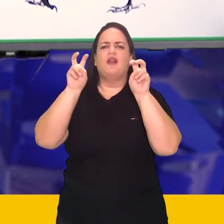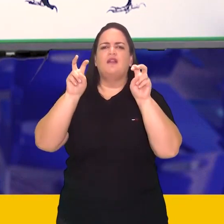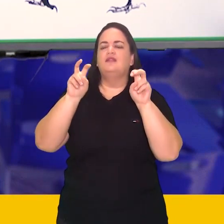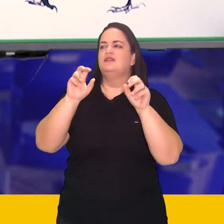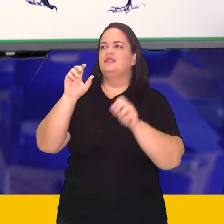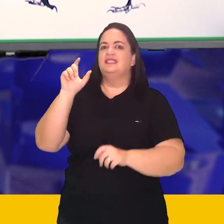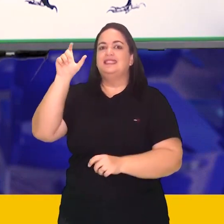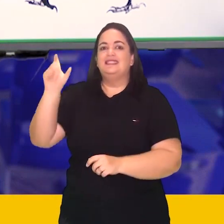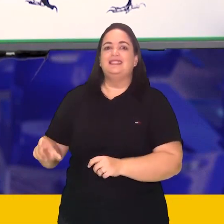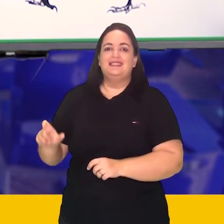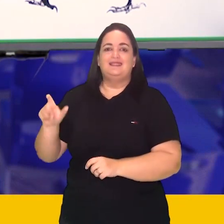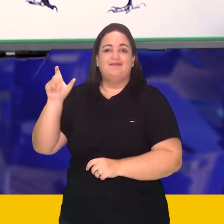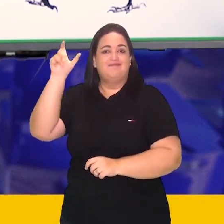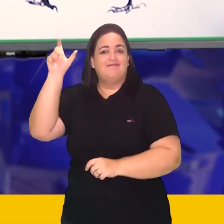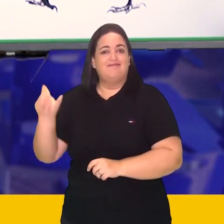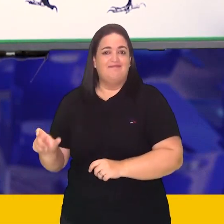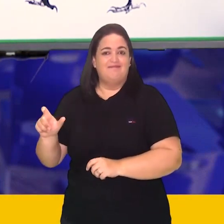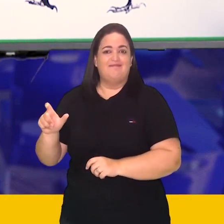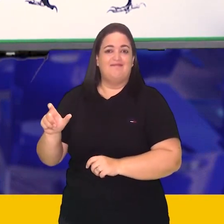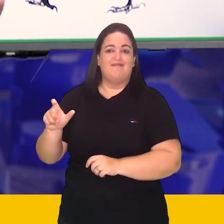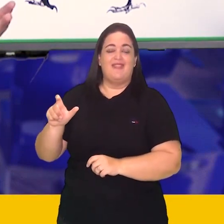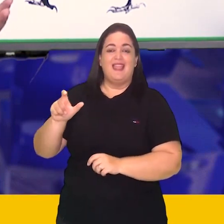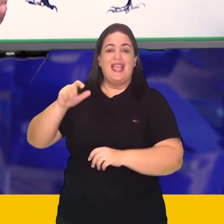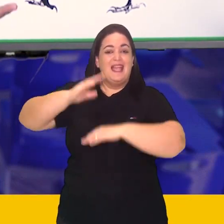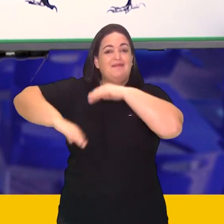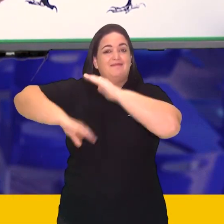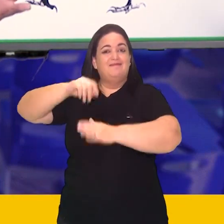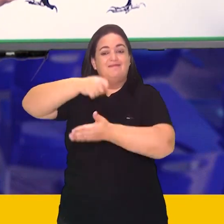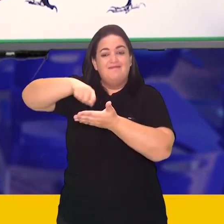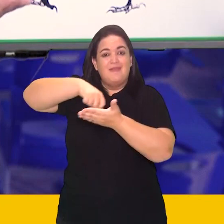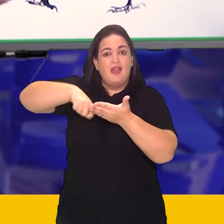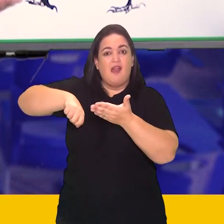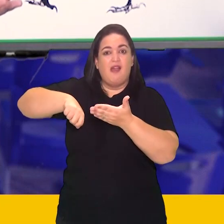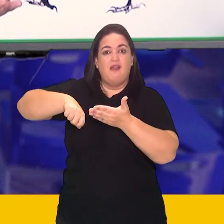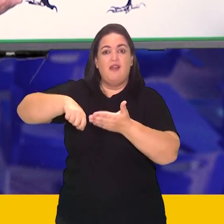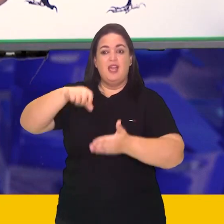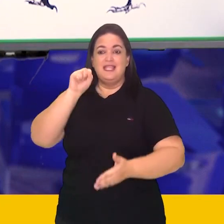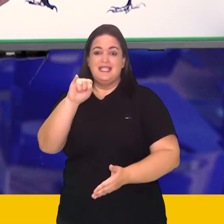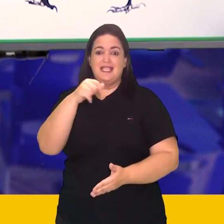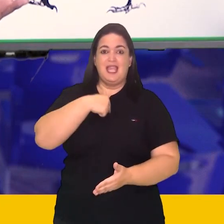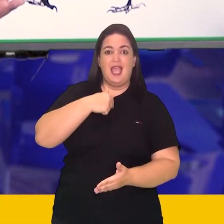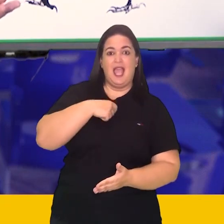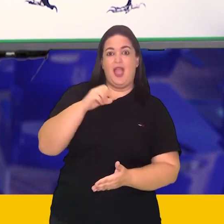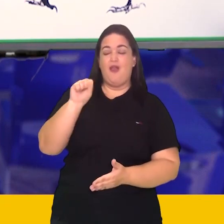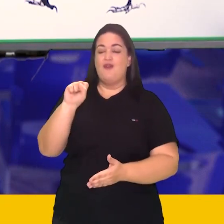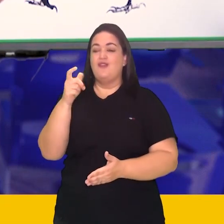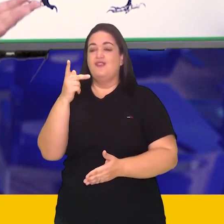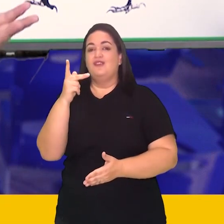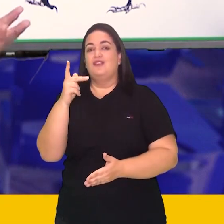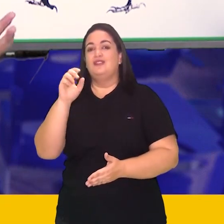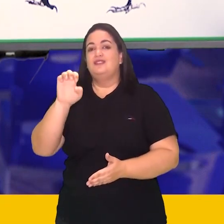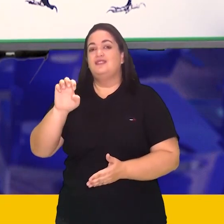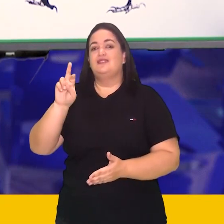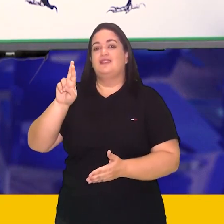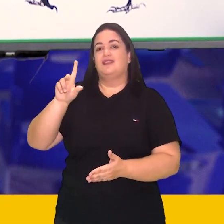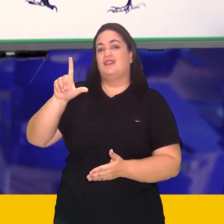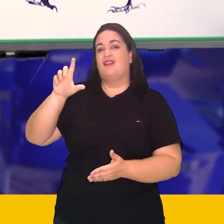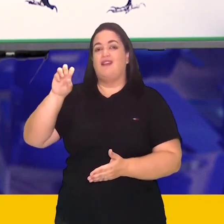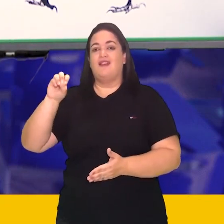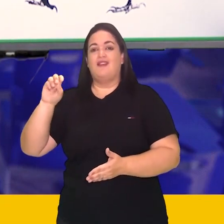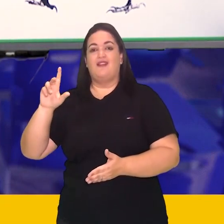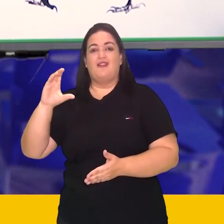brasileiro do conto, se eu fosse Sherlock Holmes, tinha se inspirado num autor britânico chamado